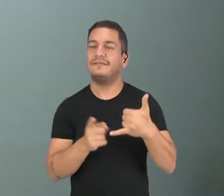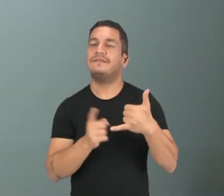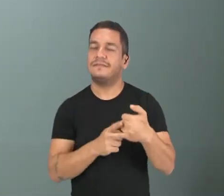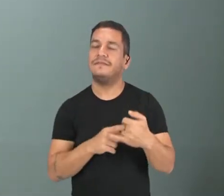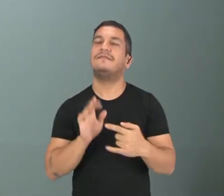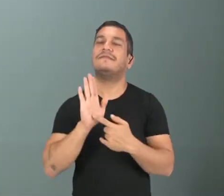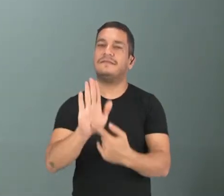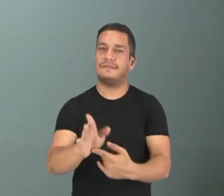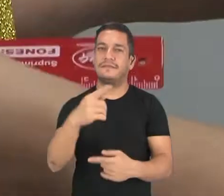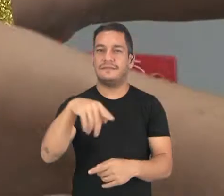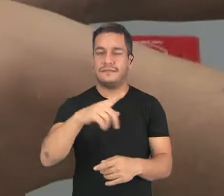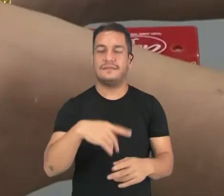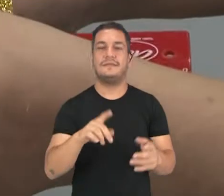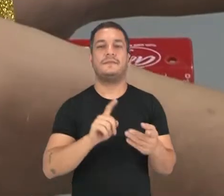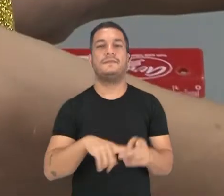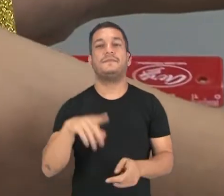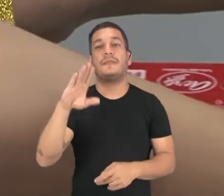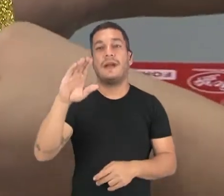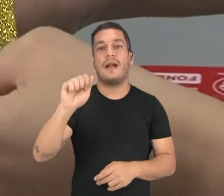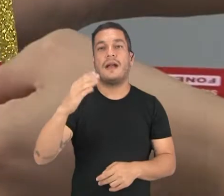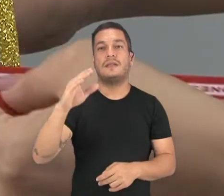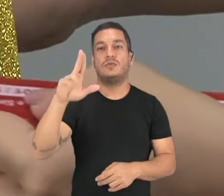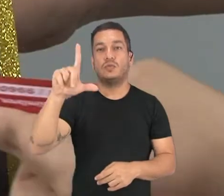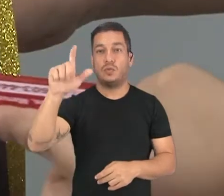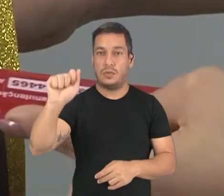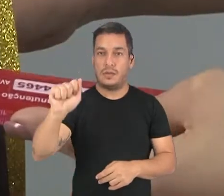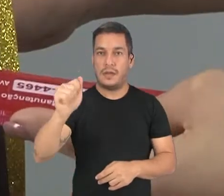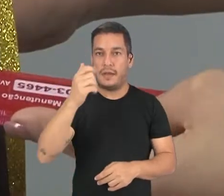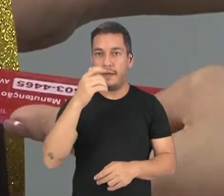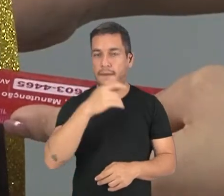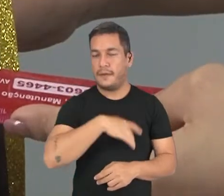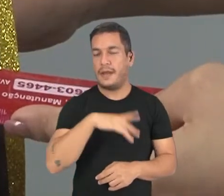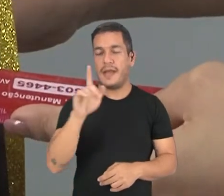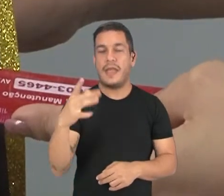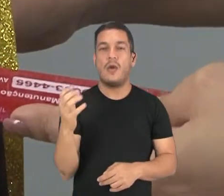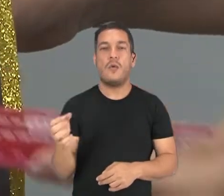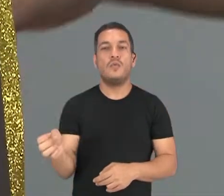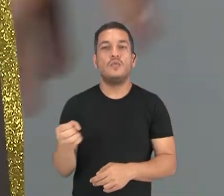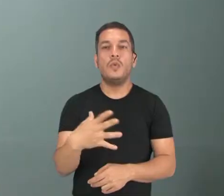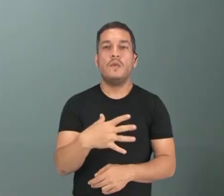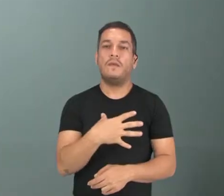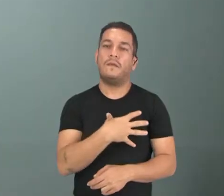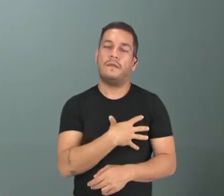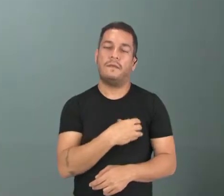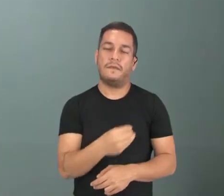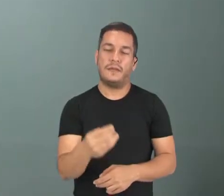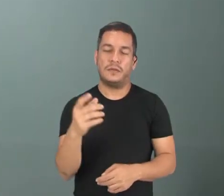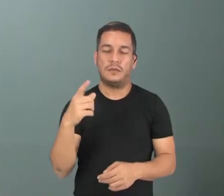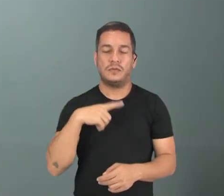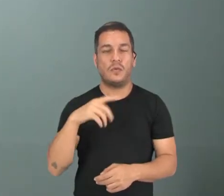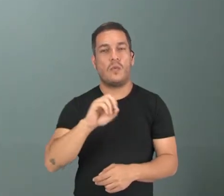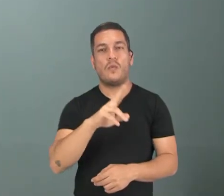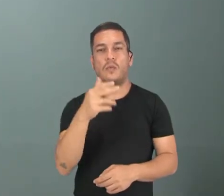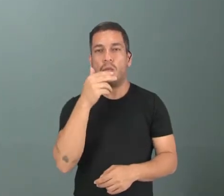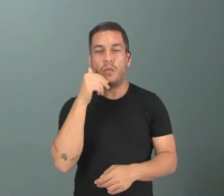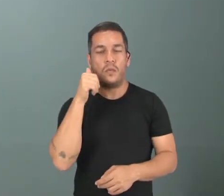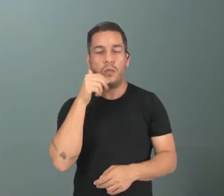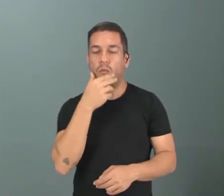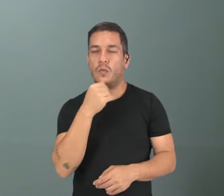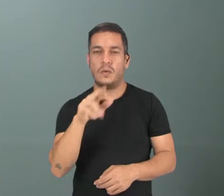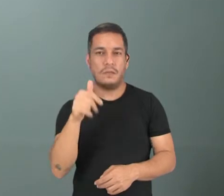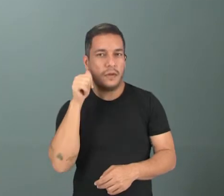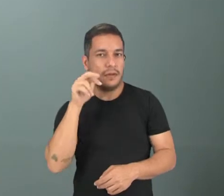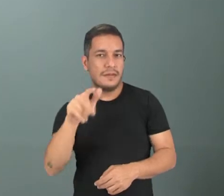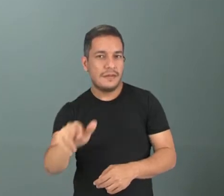vocês. Caçula. O mais novo dos filhos ou irmão. Então, é aquele caçulinho?